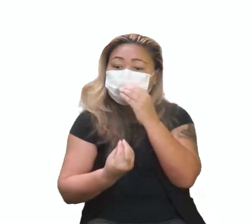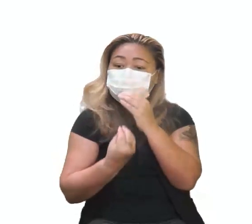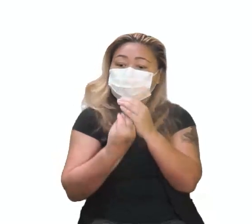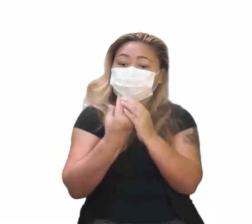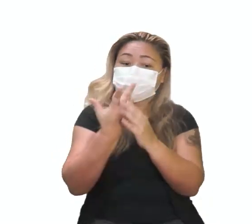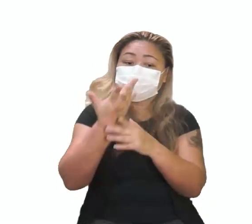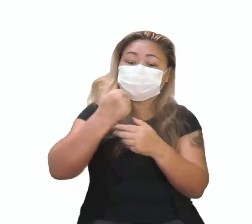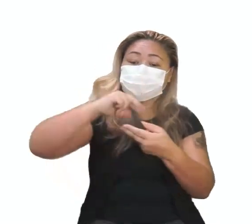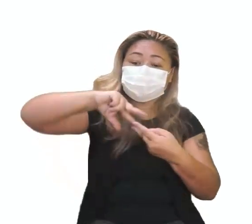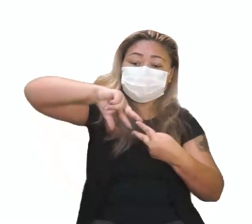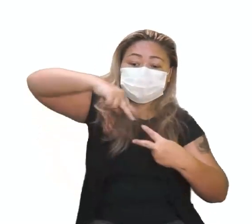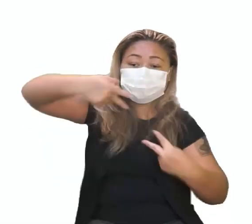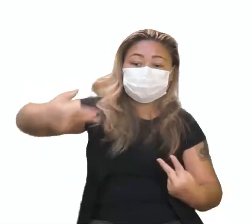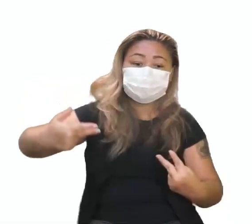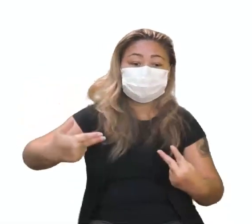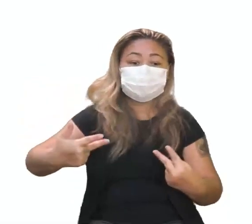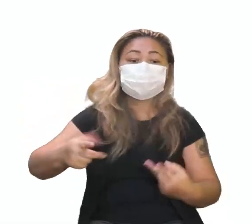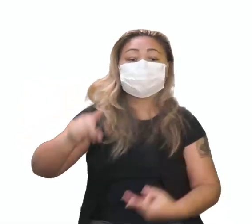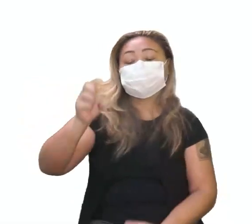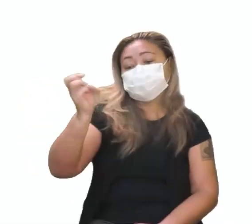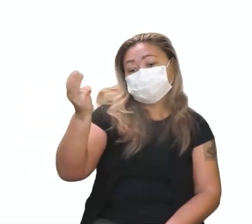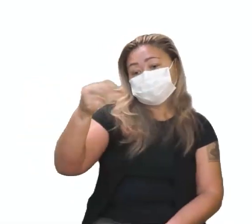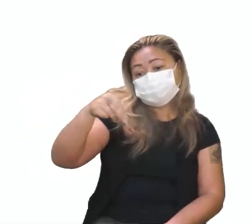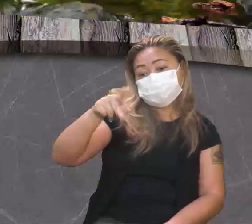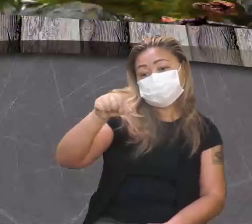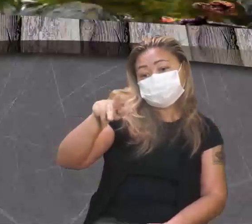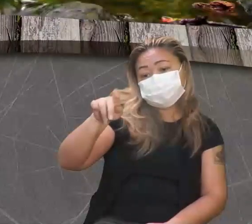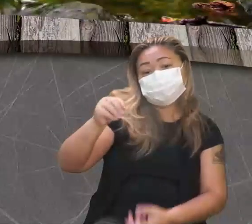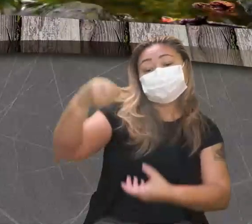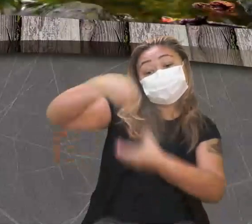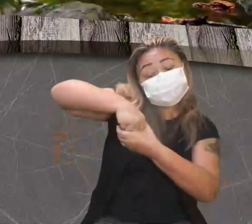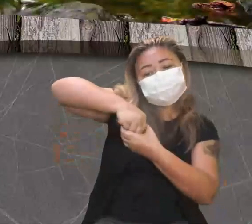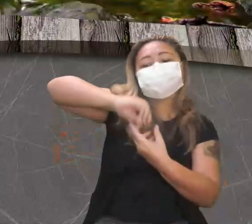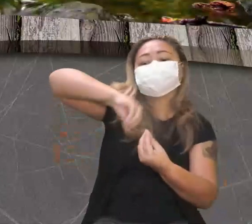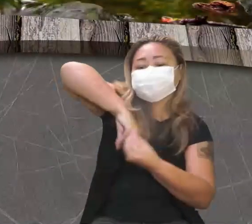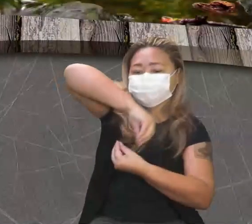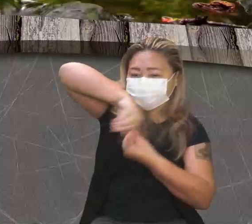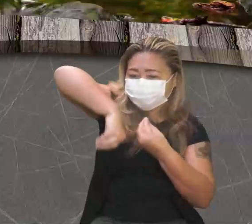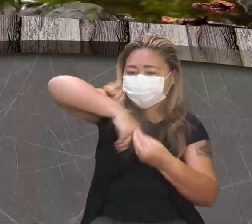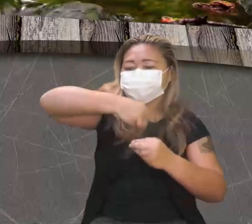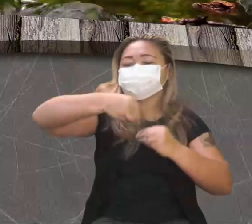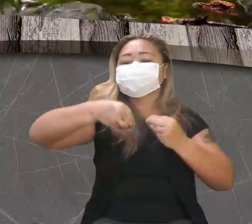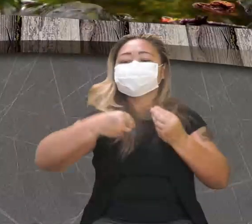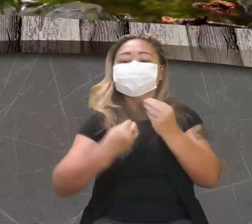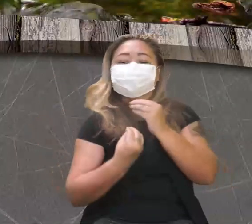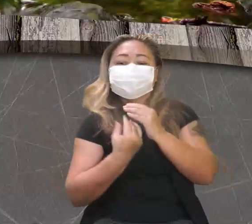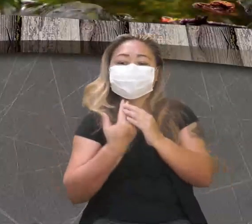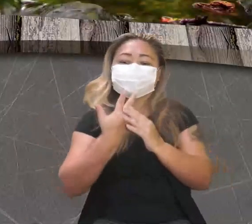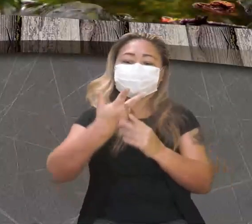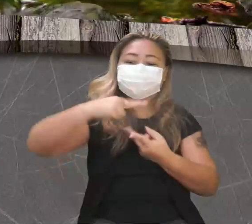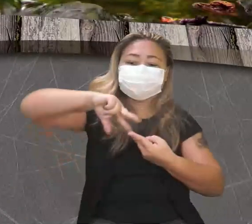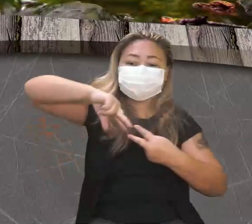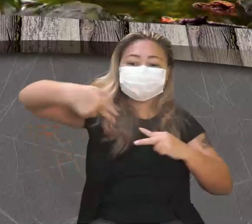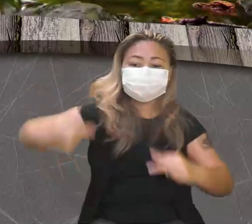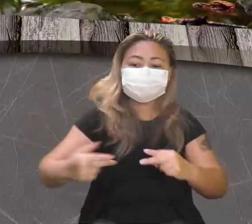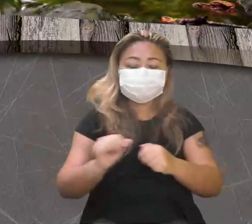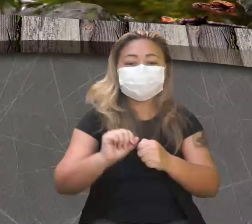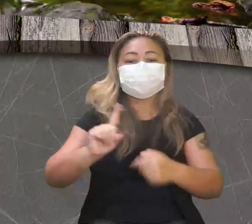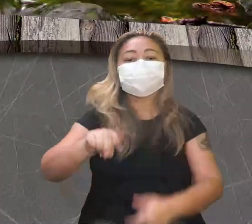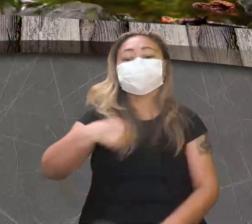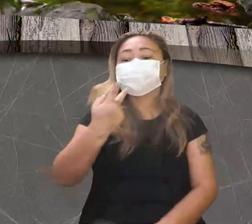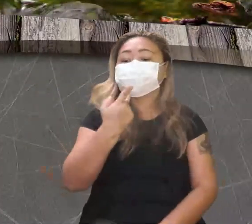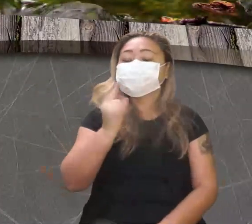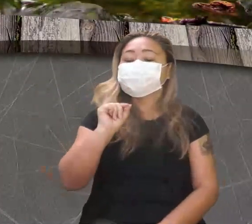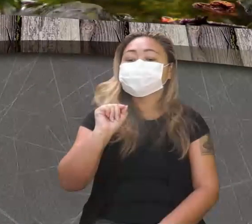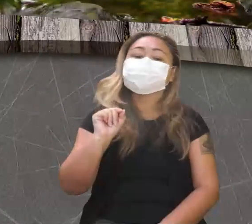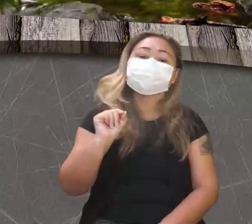Galera, a manipulação, ela ocorre dentro da engenharia genética, né? Então, quando a